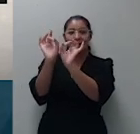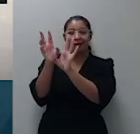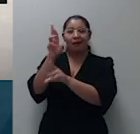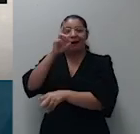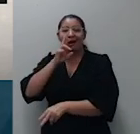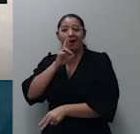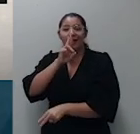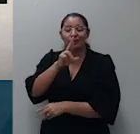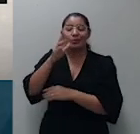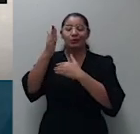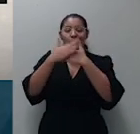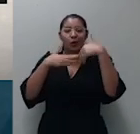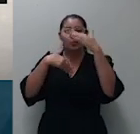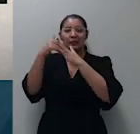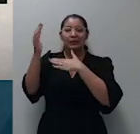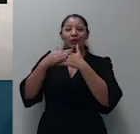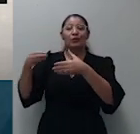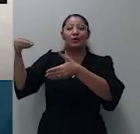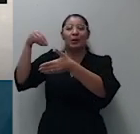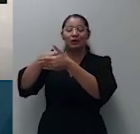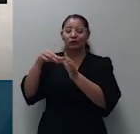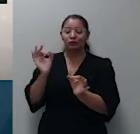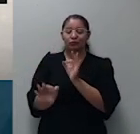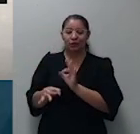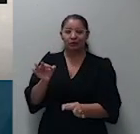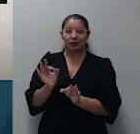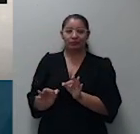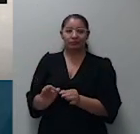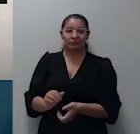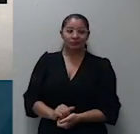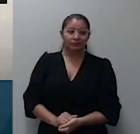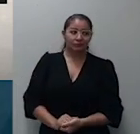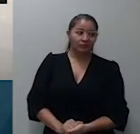interna para julgamento da matéria